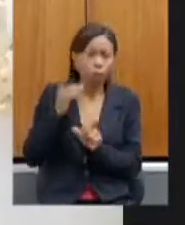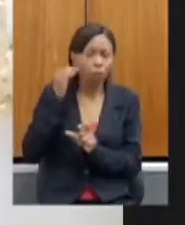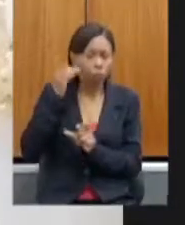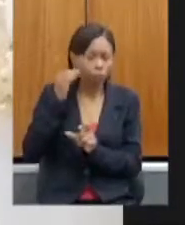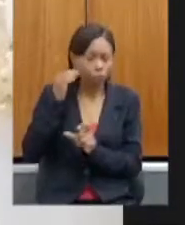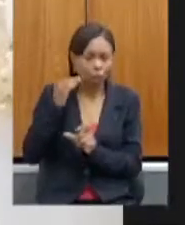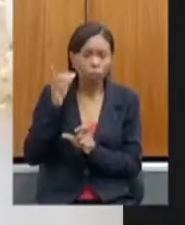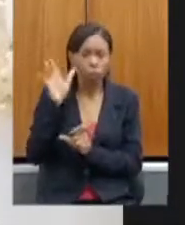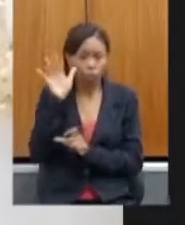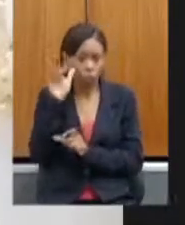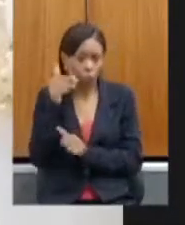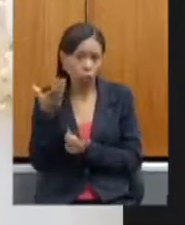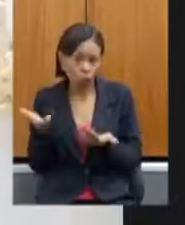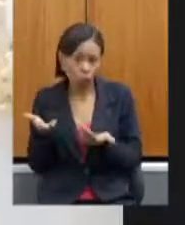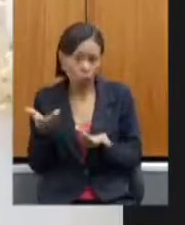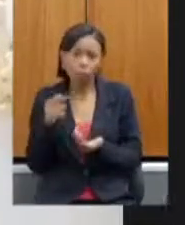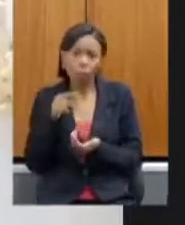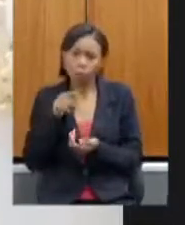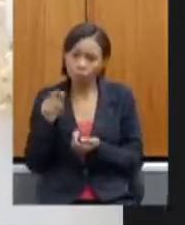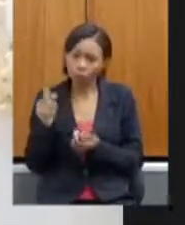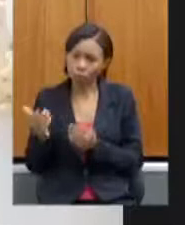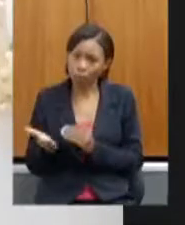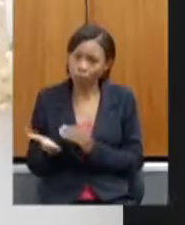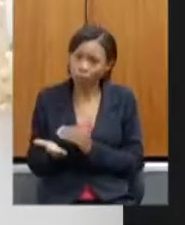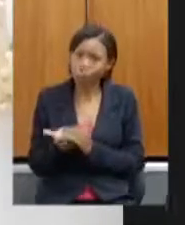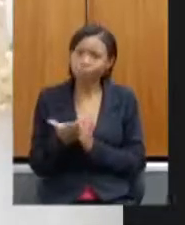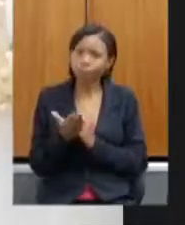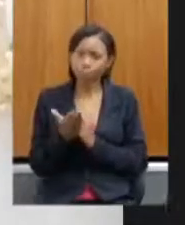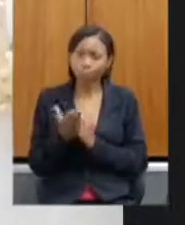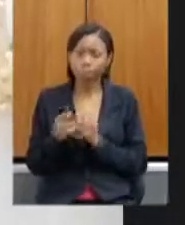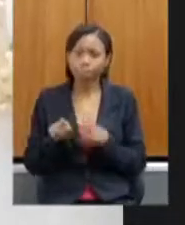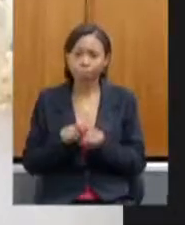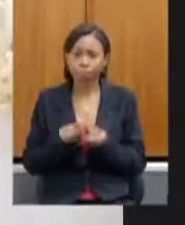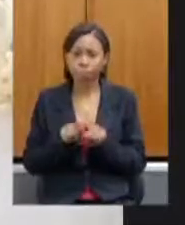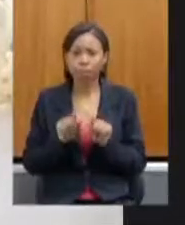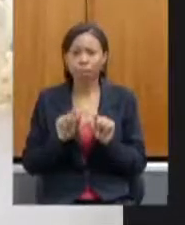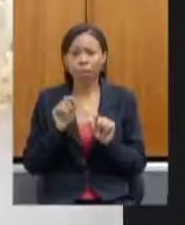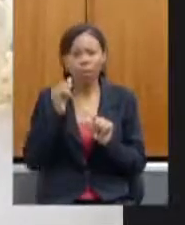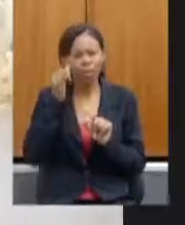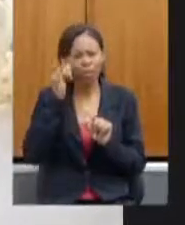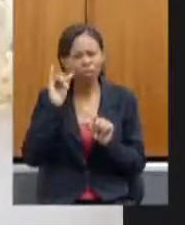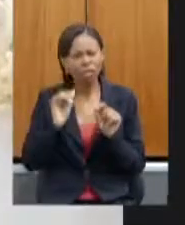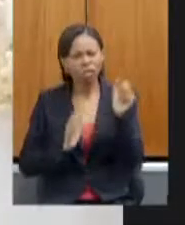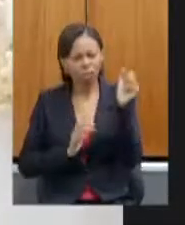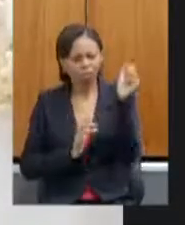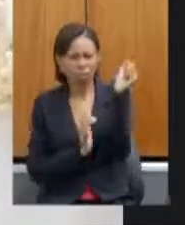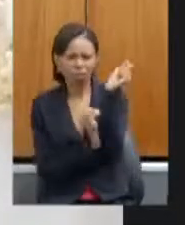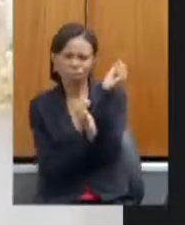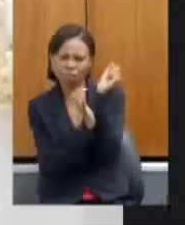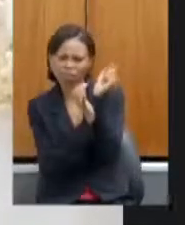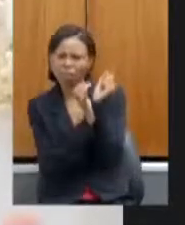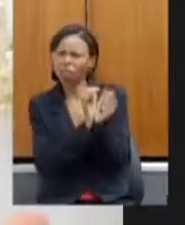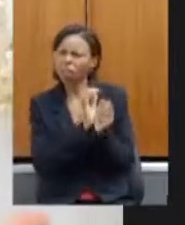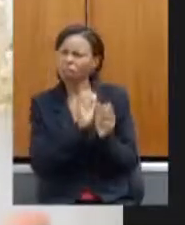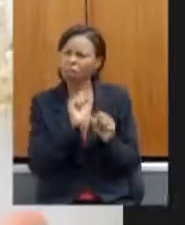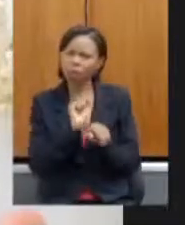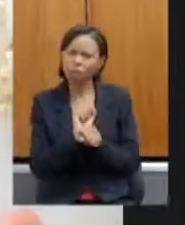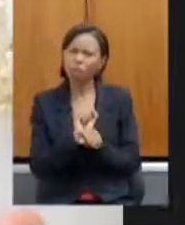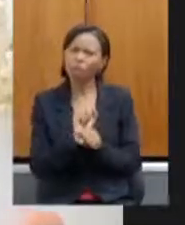deputados aguerridos, para abraçar essa causa, para a gente desburocratizar junto com a CEMIG, que seja, ah, mas